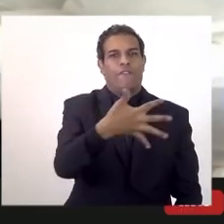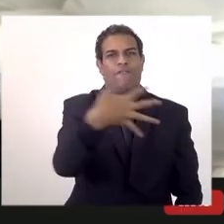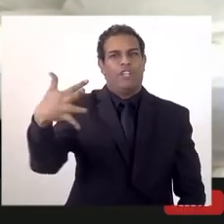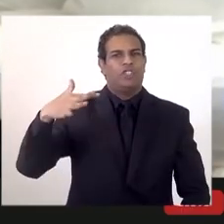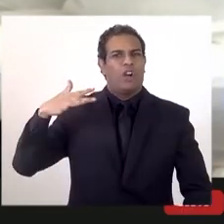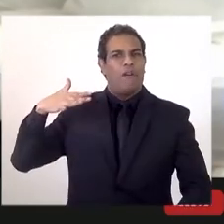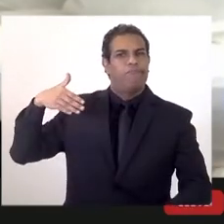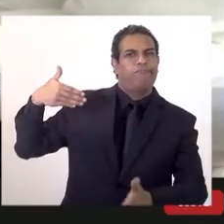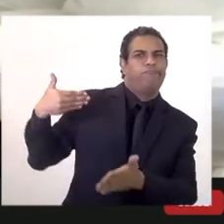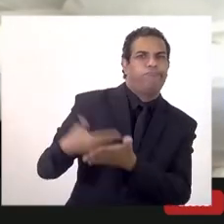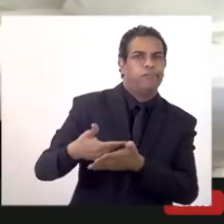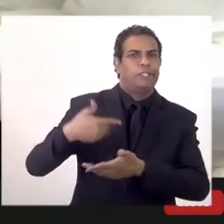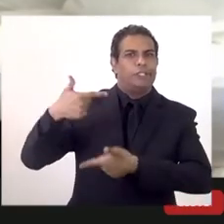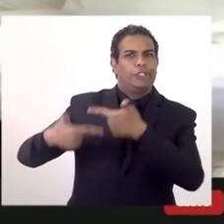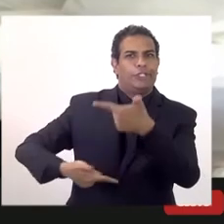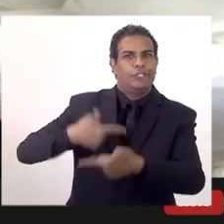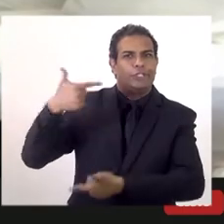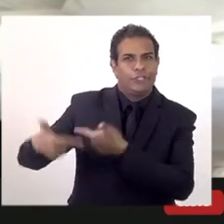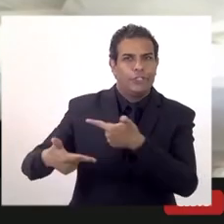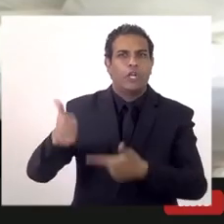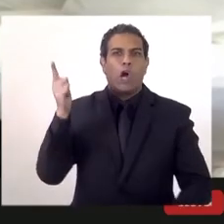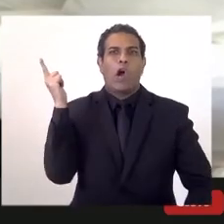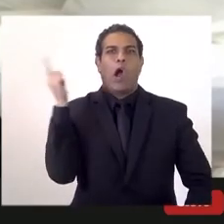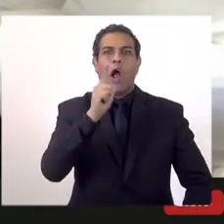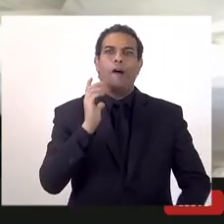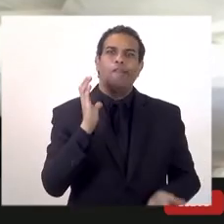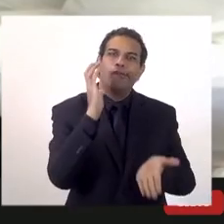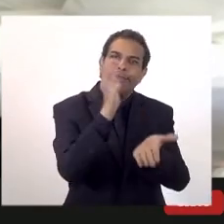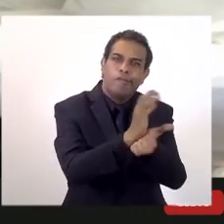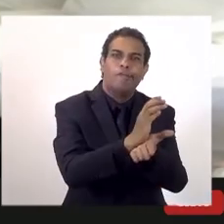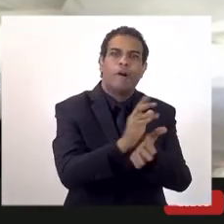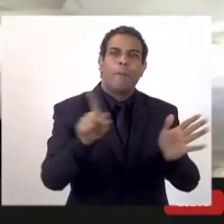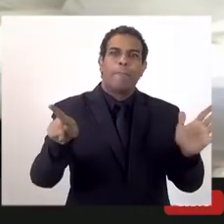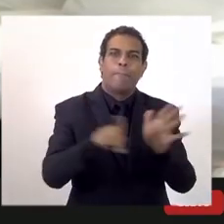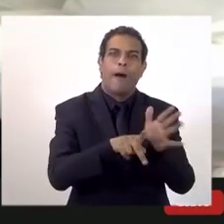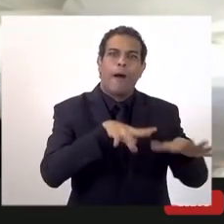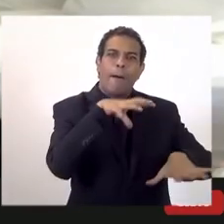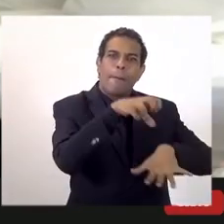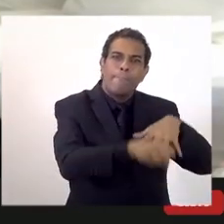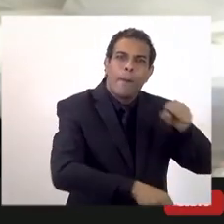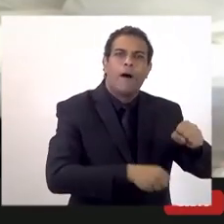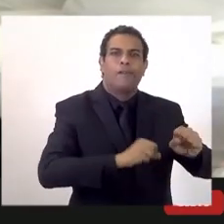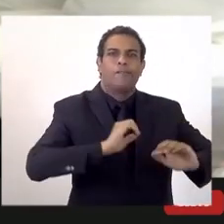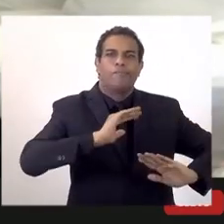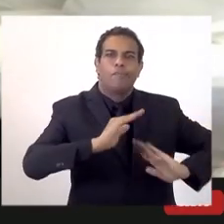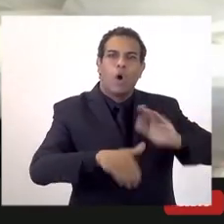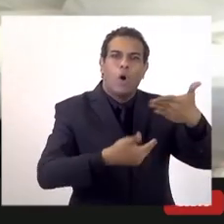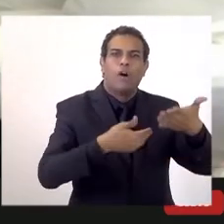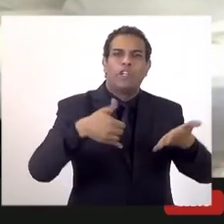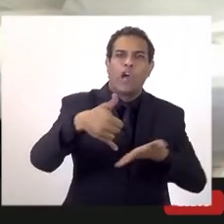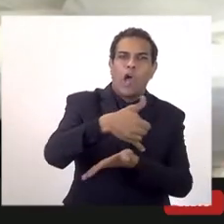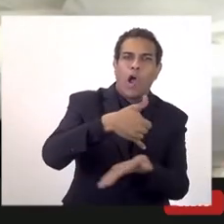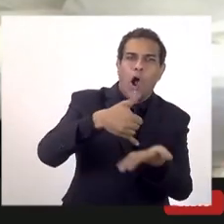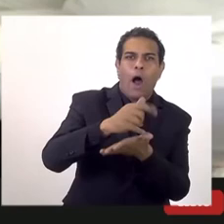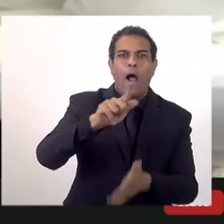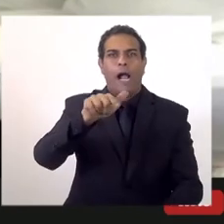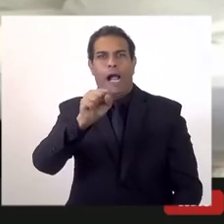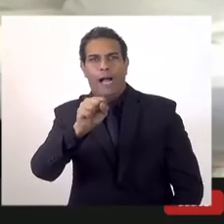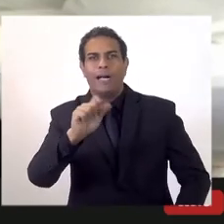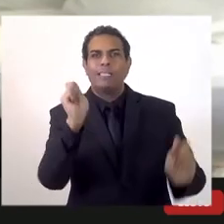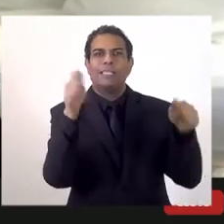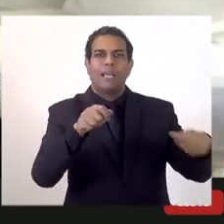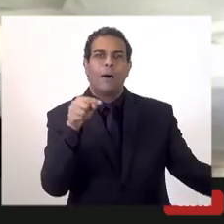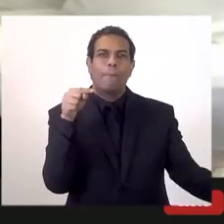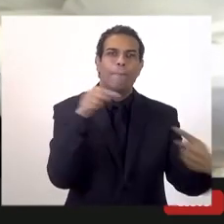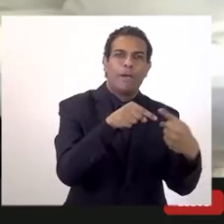tempo que a gente defendia que as receitas derivadas da atividade de exploração e produção de óleo e gás natural deveriam ter